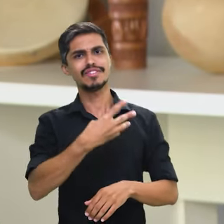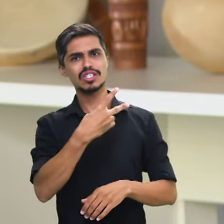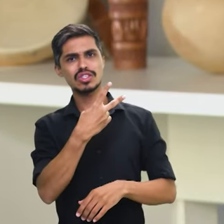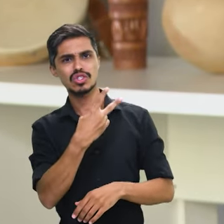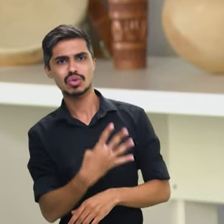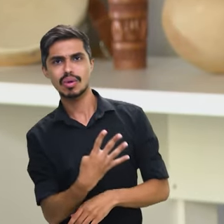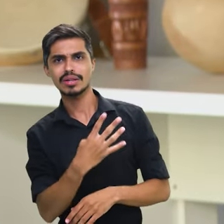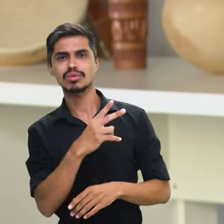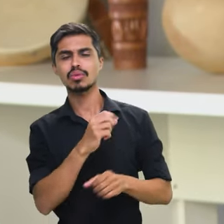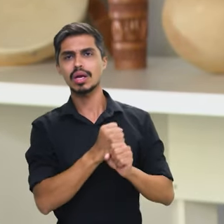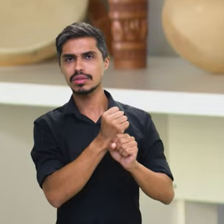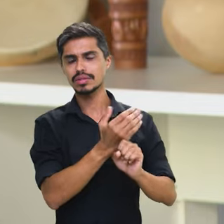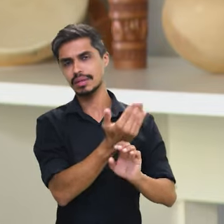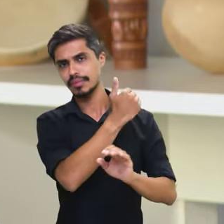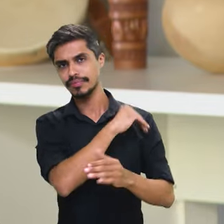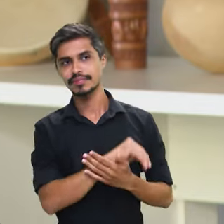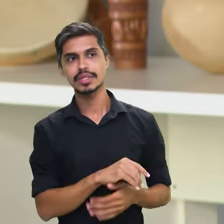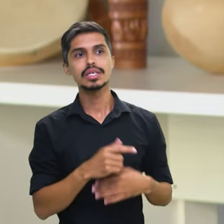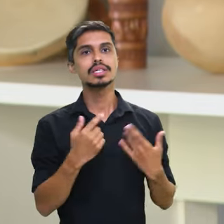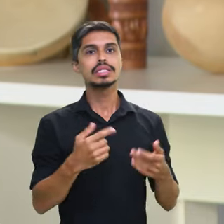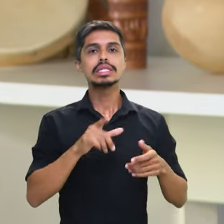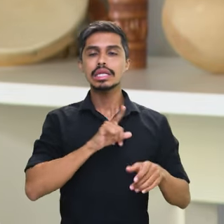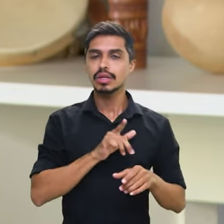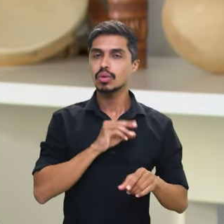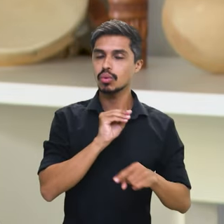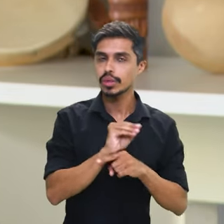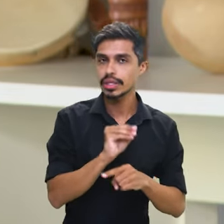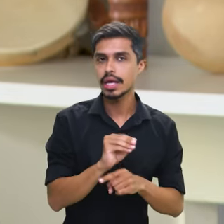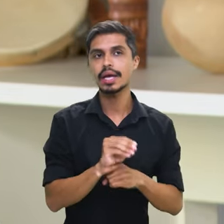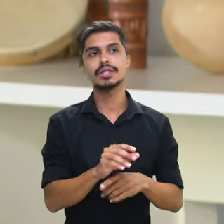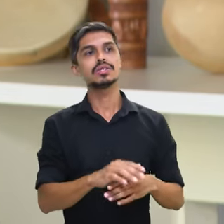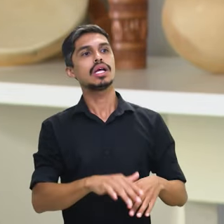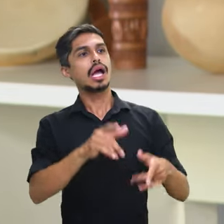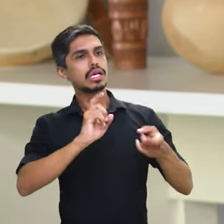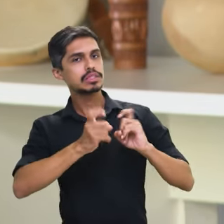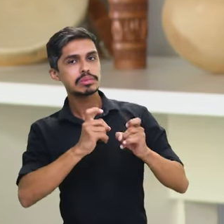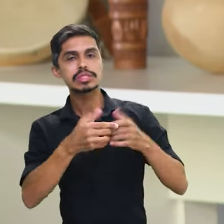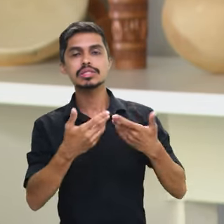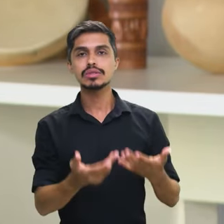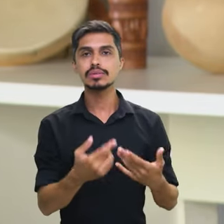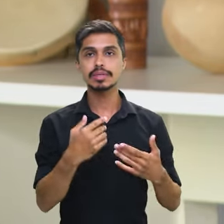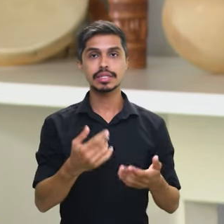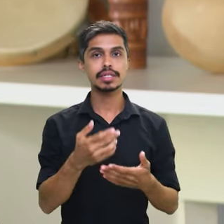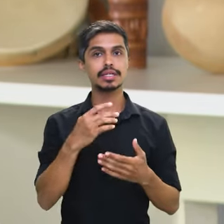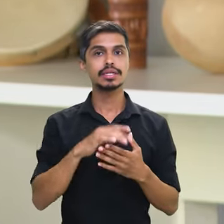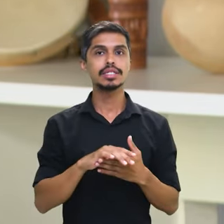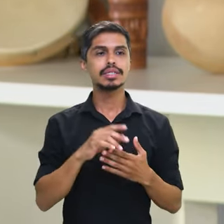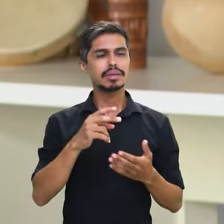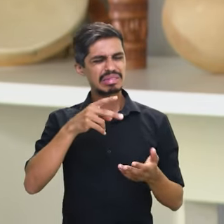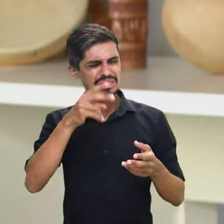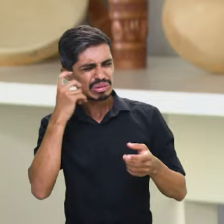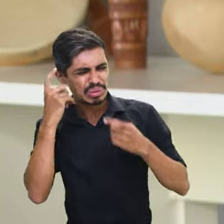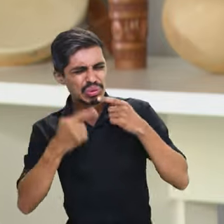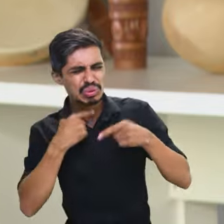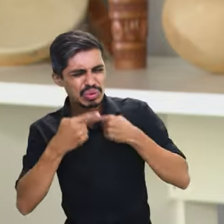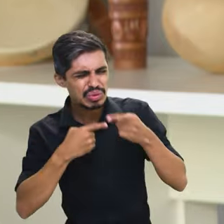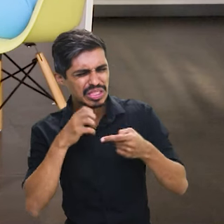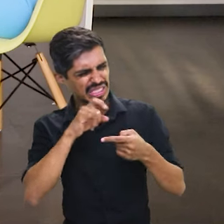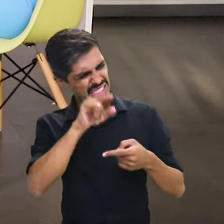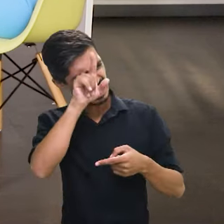é que a gente agilize isso com dados científicos, com administrativos, para que não haja equívoco. Essa quantidade é ou não é quilombola?